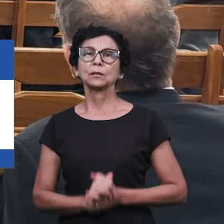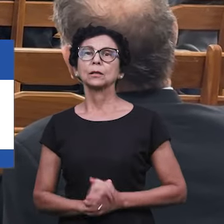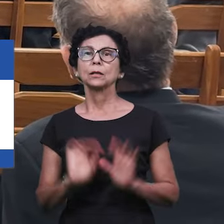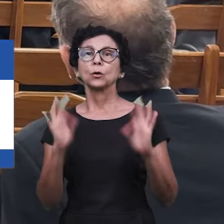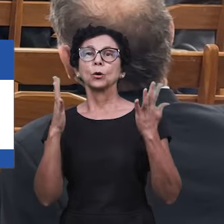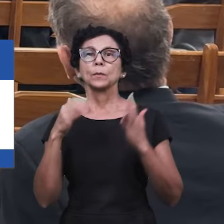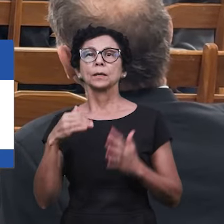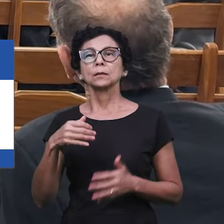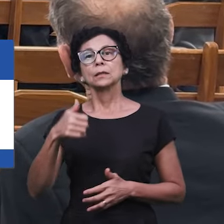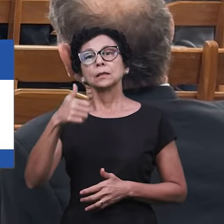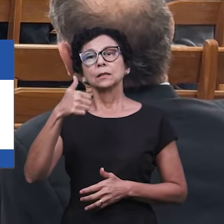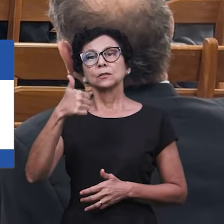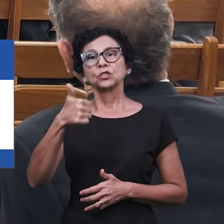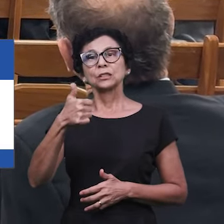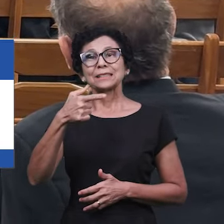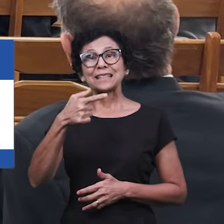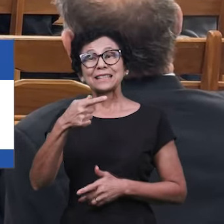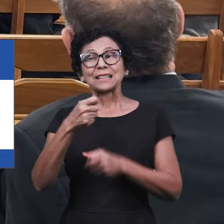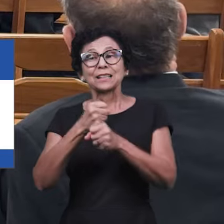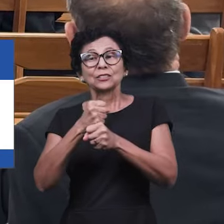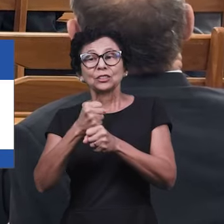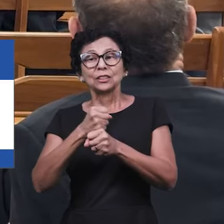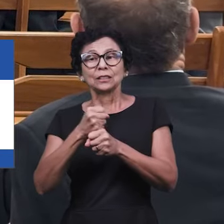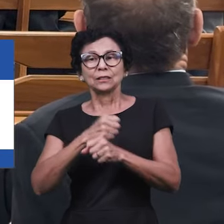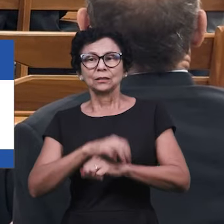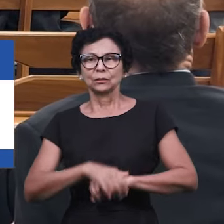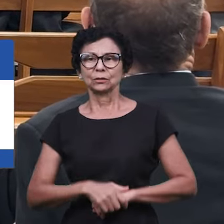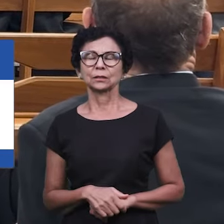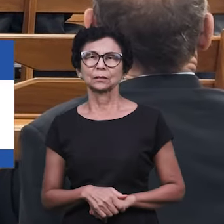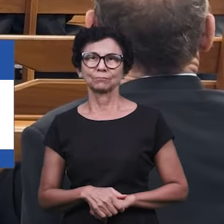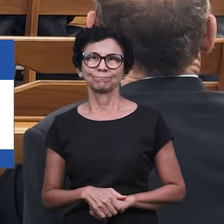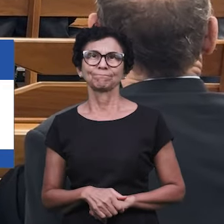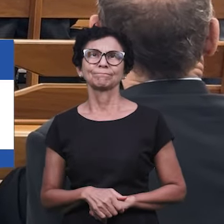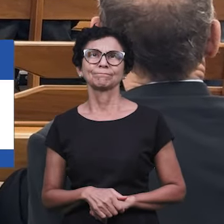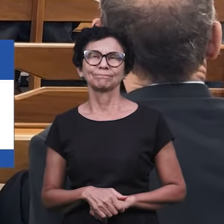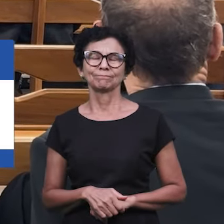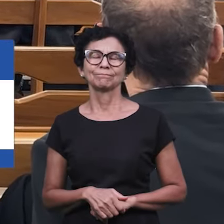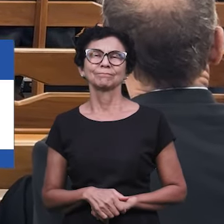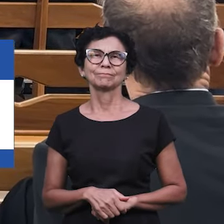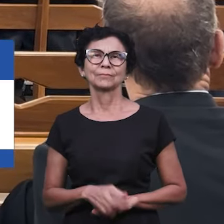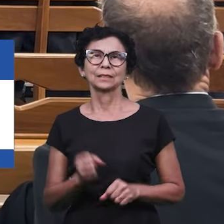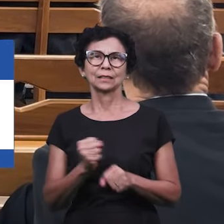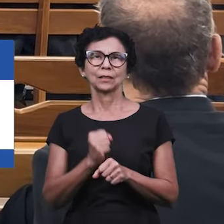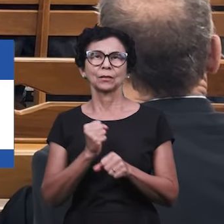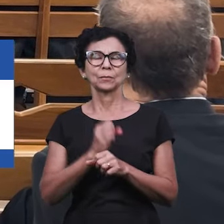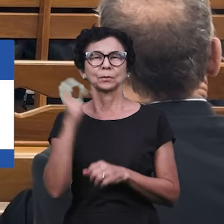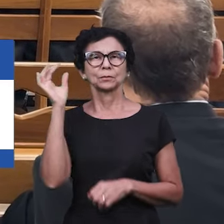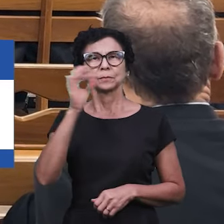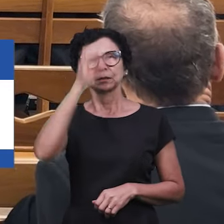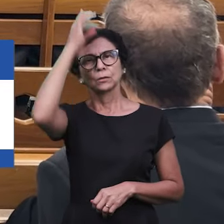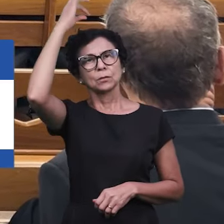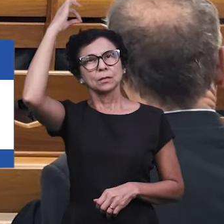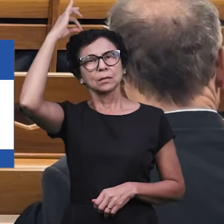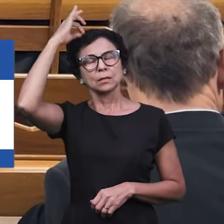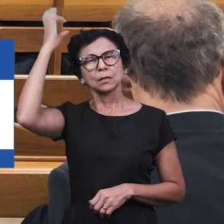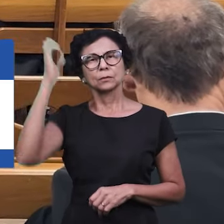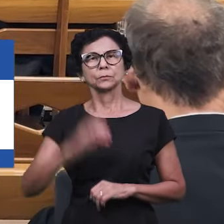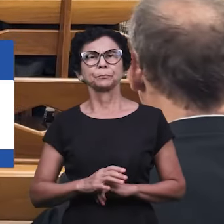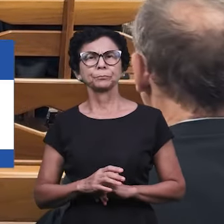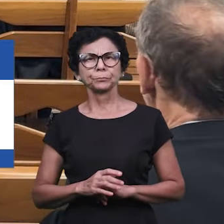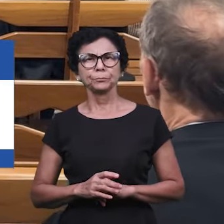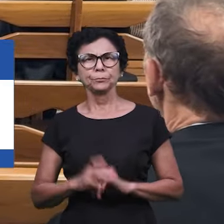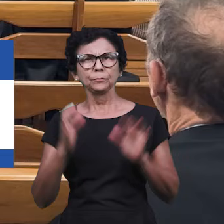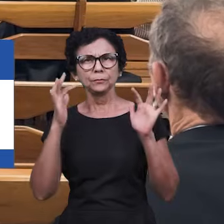anos do estabelecimento da obra do Espírito Santo em Rayanes. Nos próximos finais de semana, será